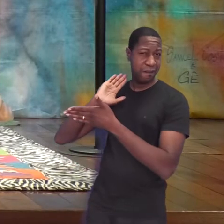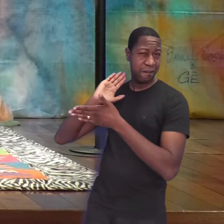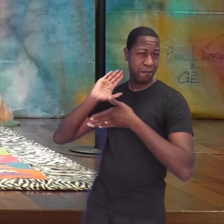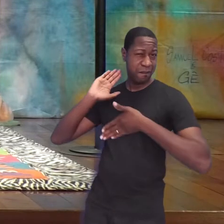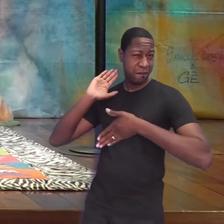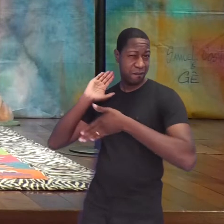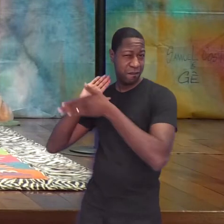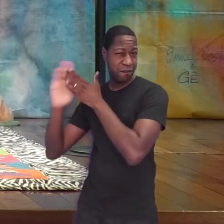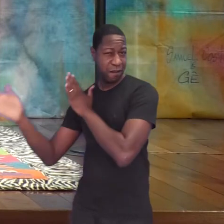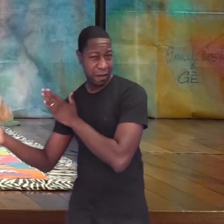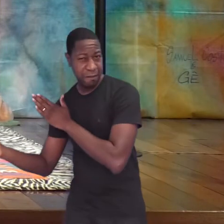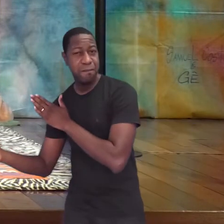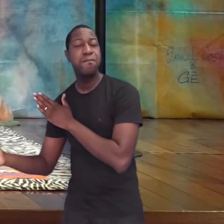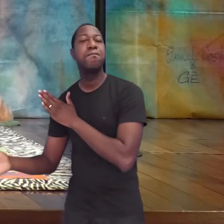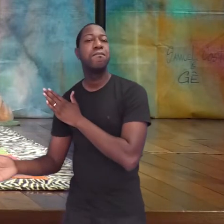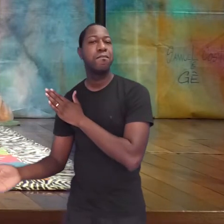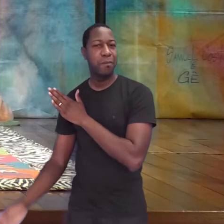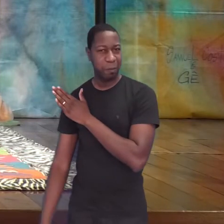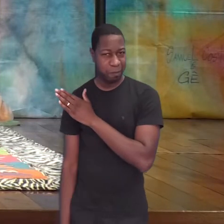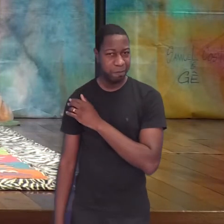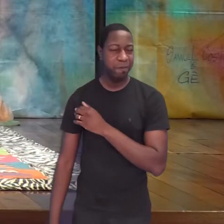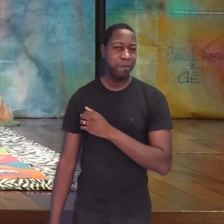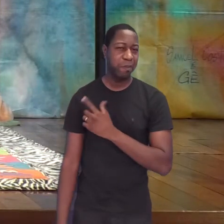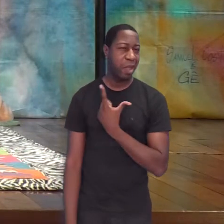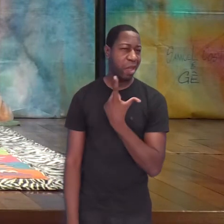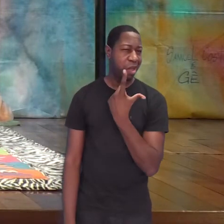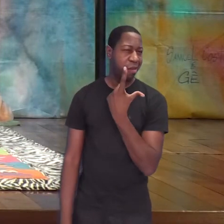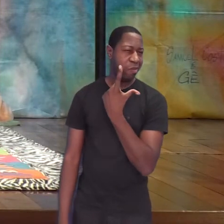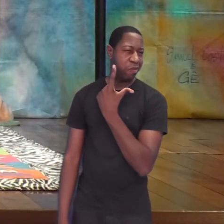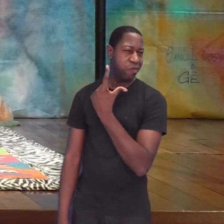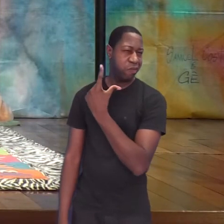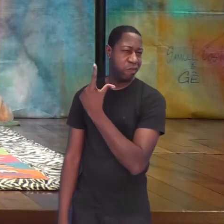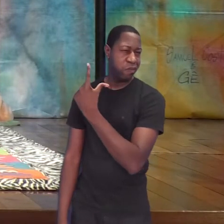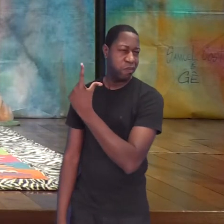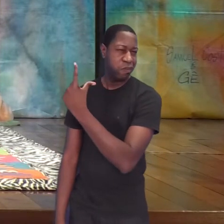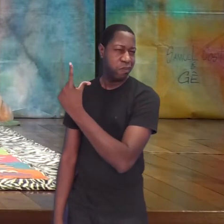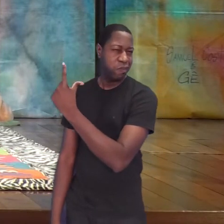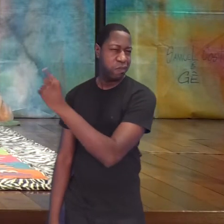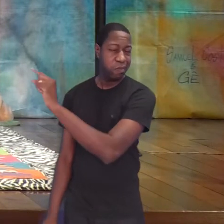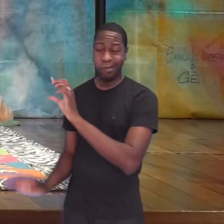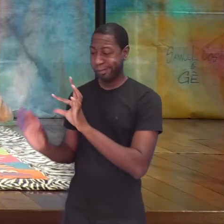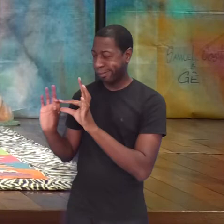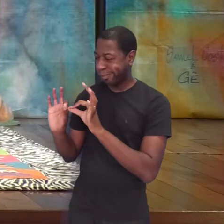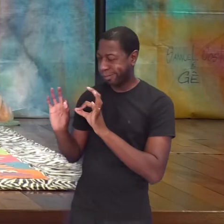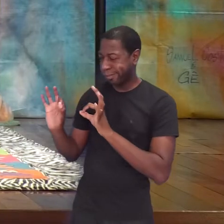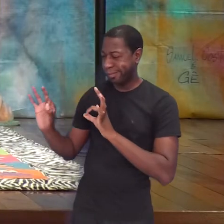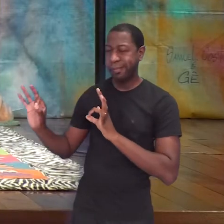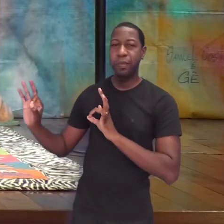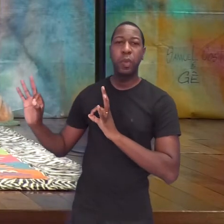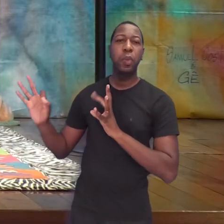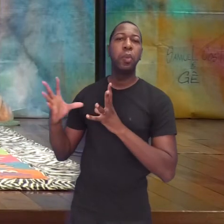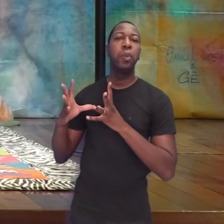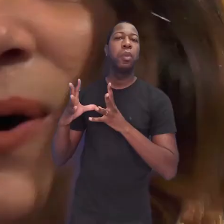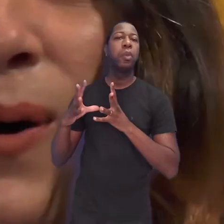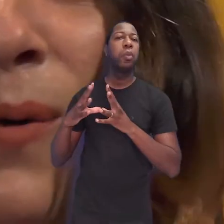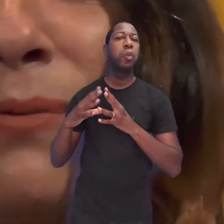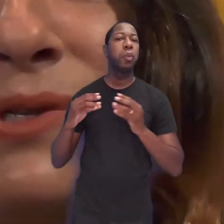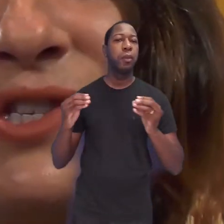O vô da Ruti Rocha não sabia dizer muito bem o que aconteceu de fato com o reizinho.